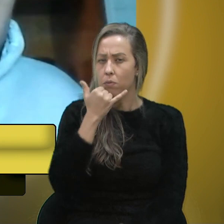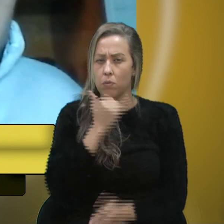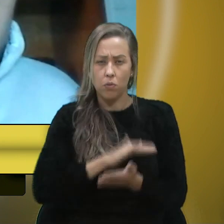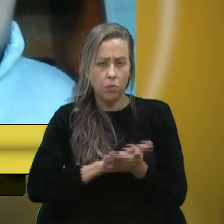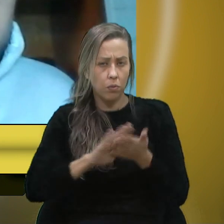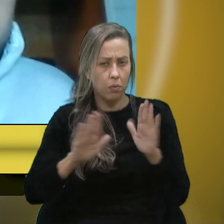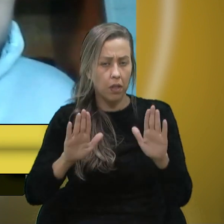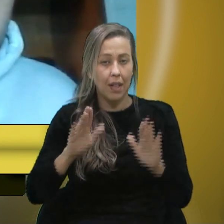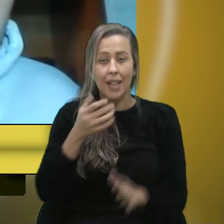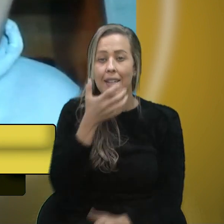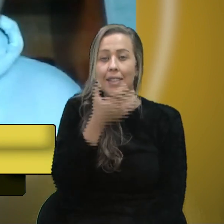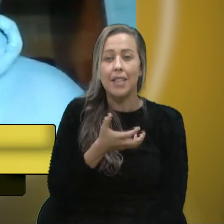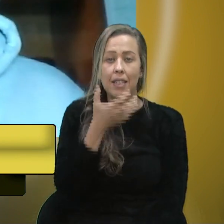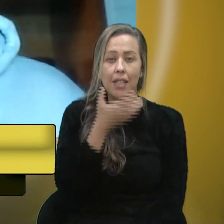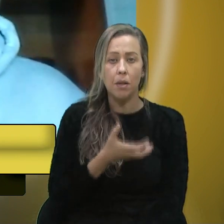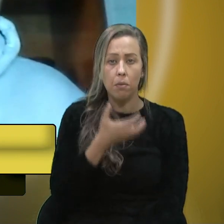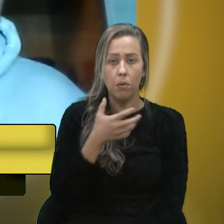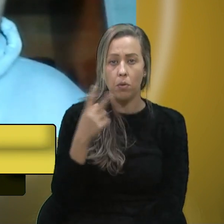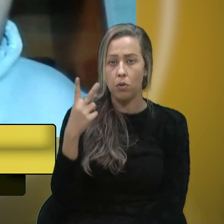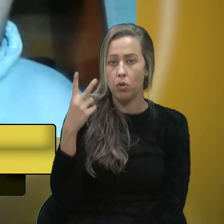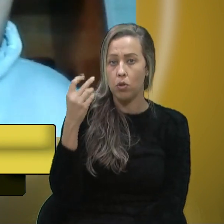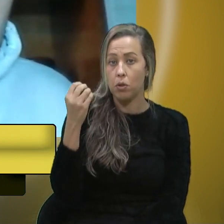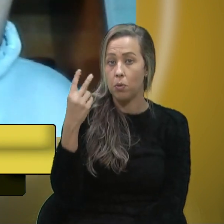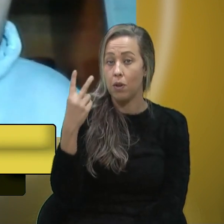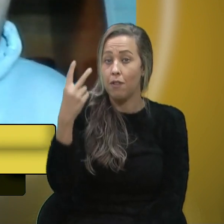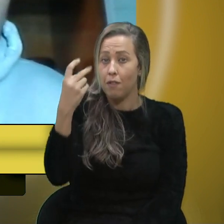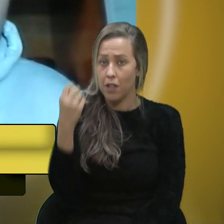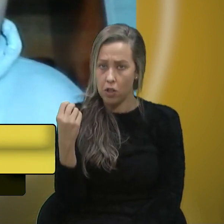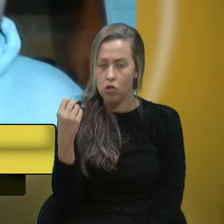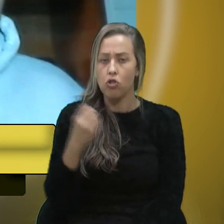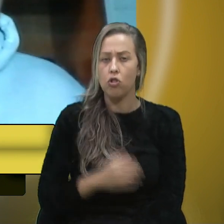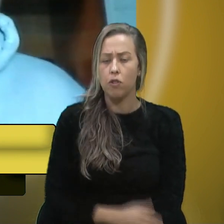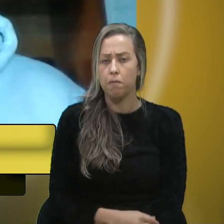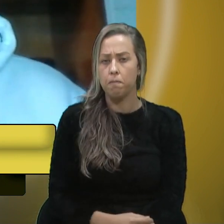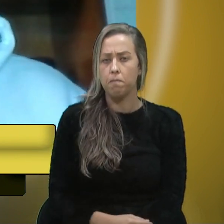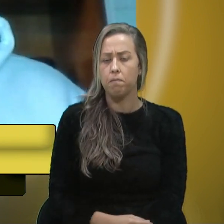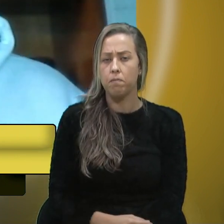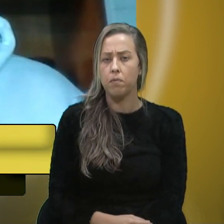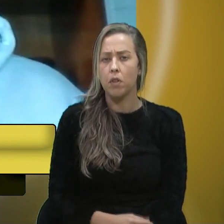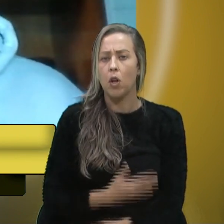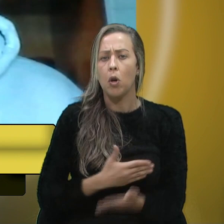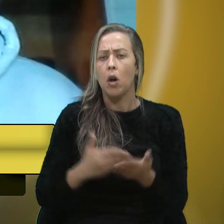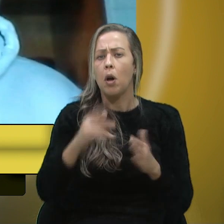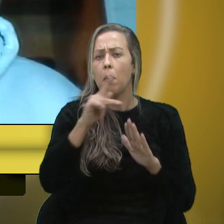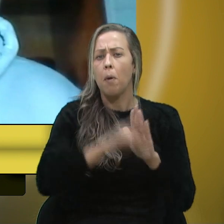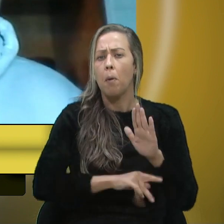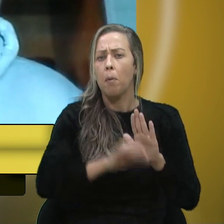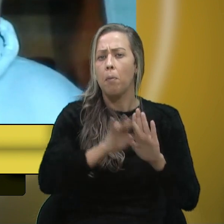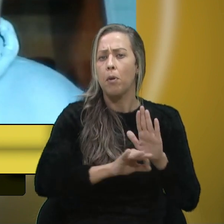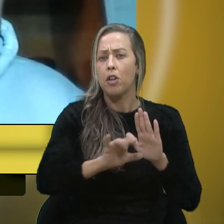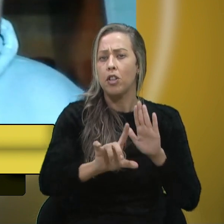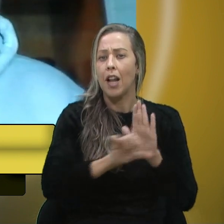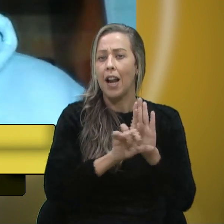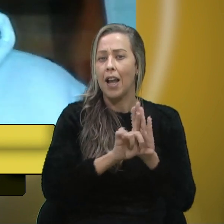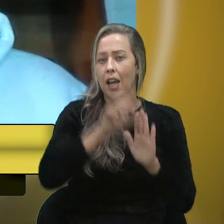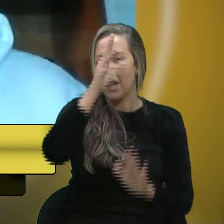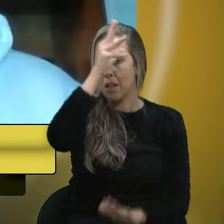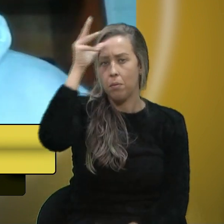em dezembro de 2020 né eh como um projeto de lei orgânica